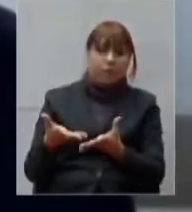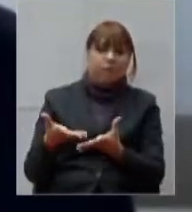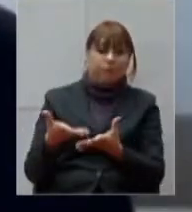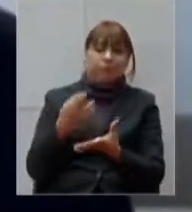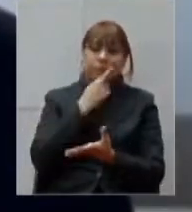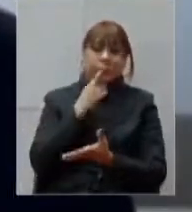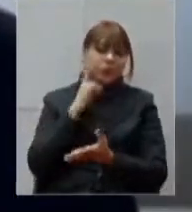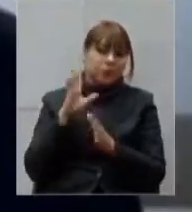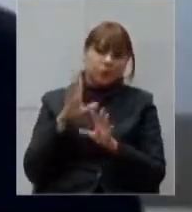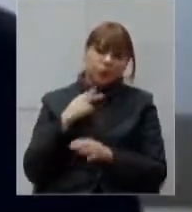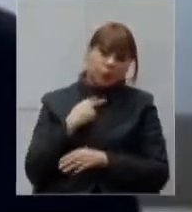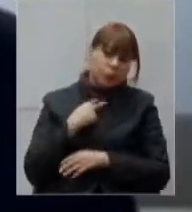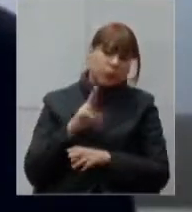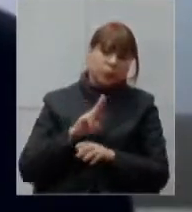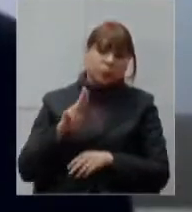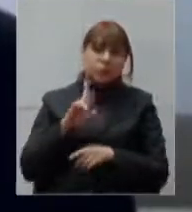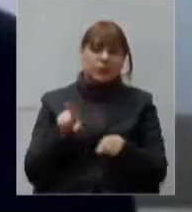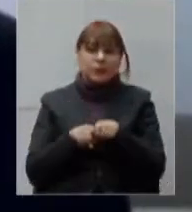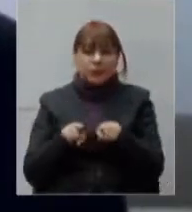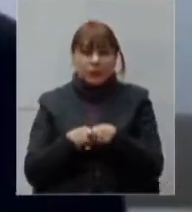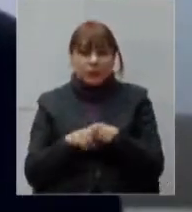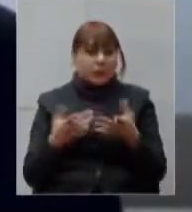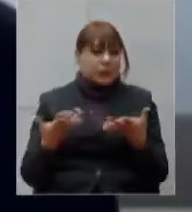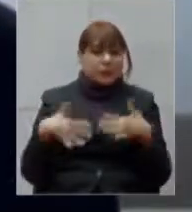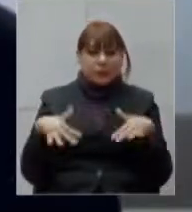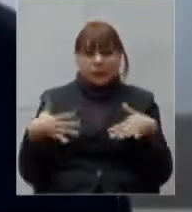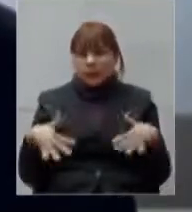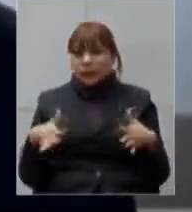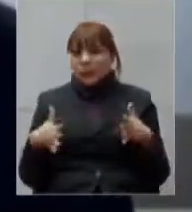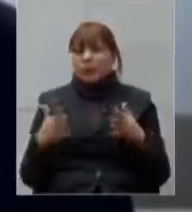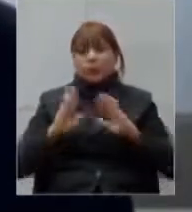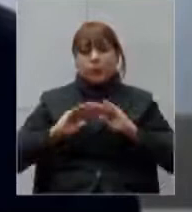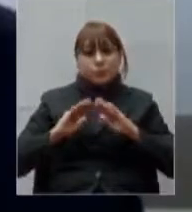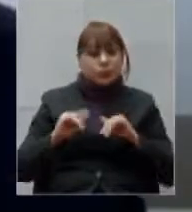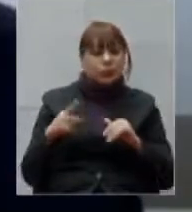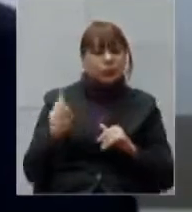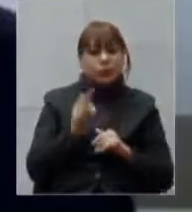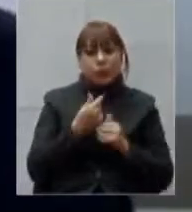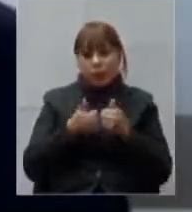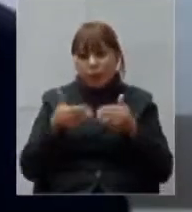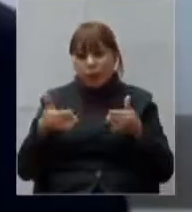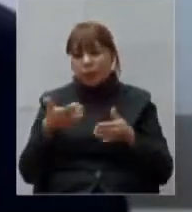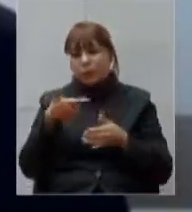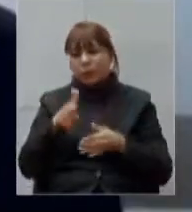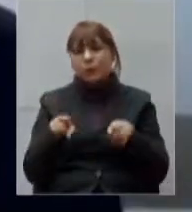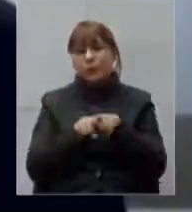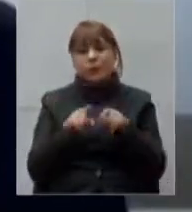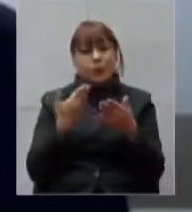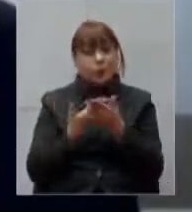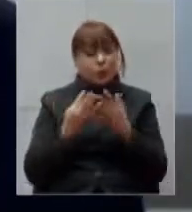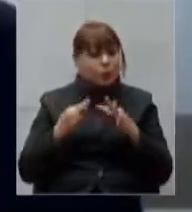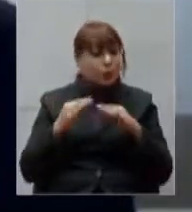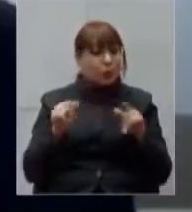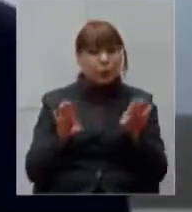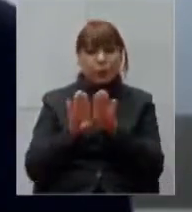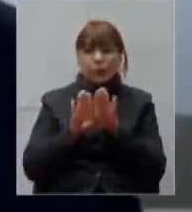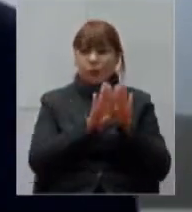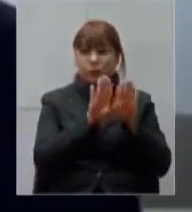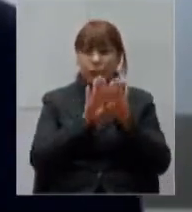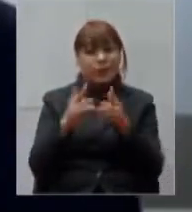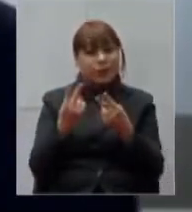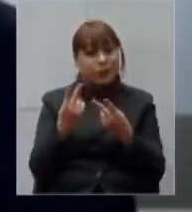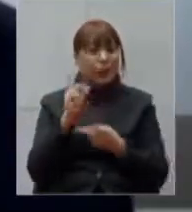também é uma pressão muito grande para a gente abrir um pouco sob condições escolas todas fechadas como está em Minas Gerais